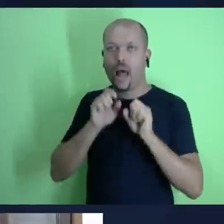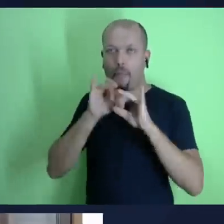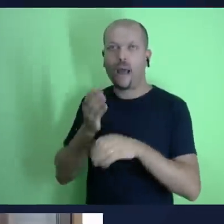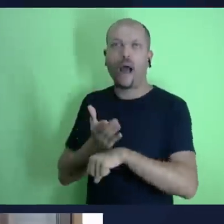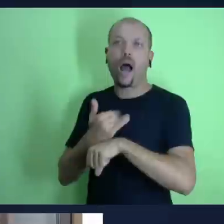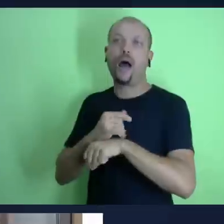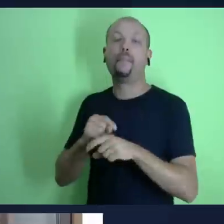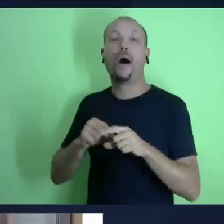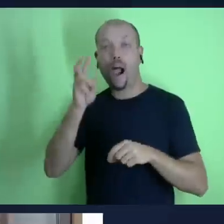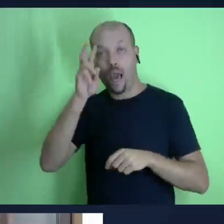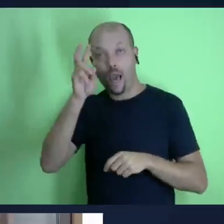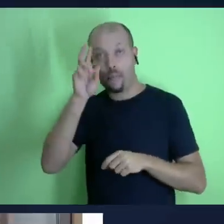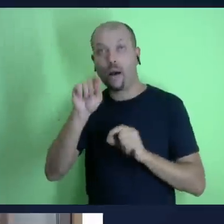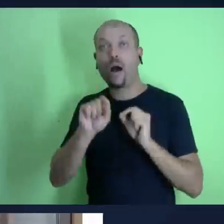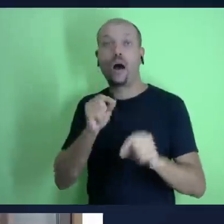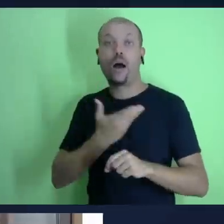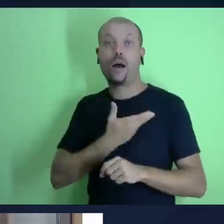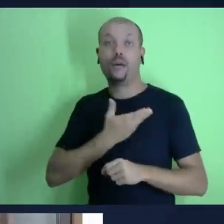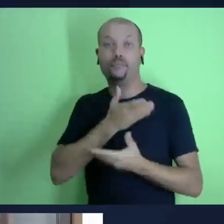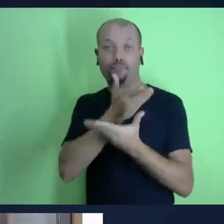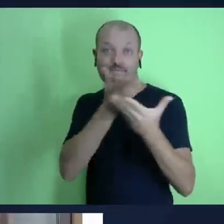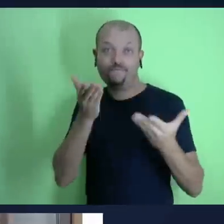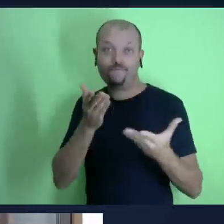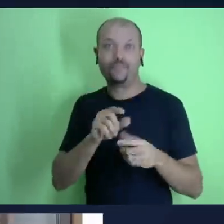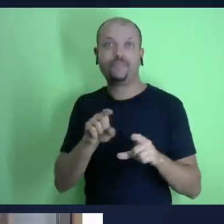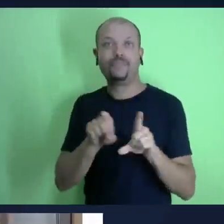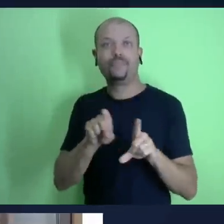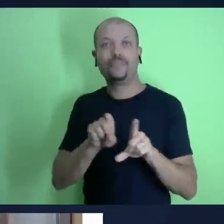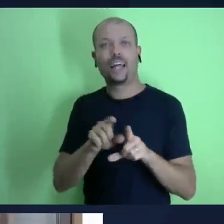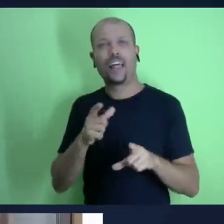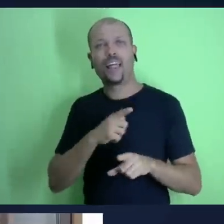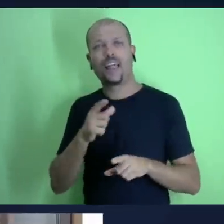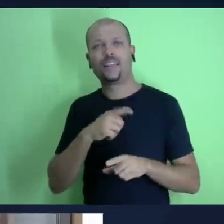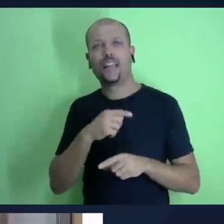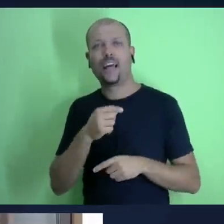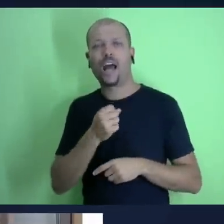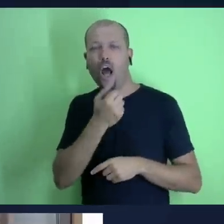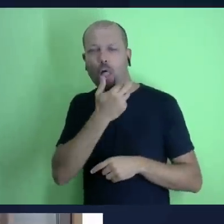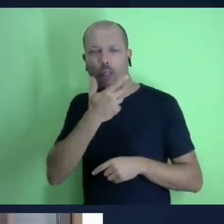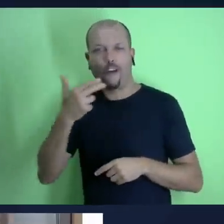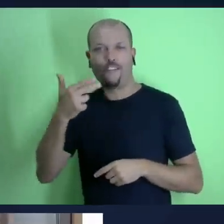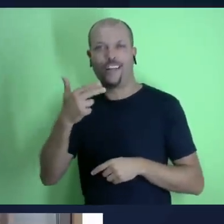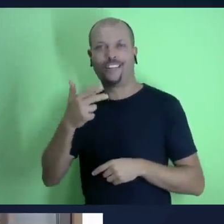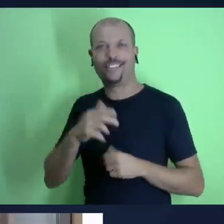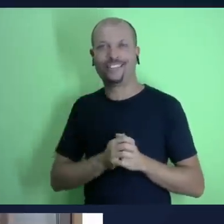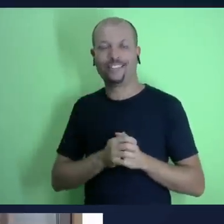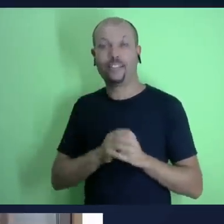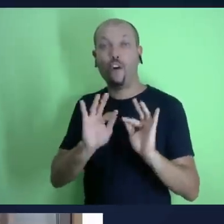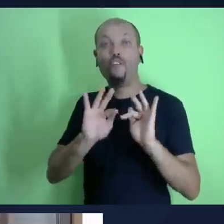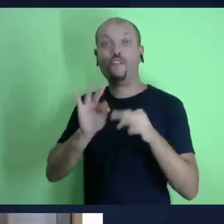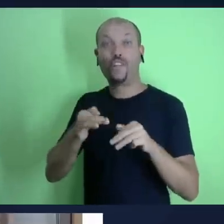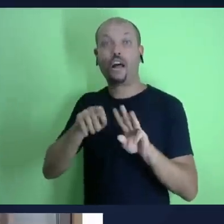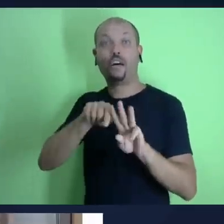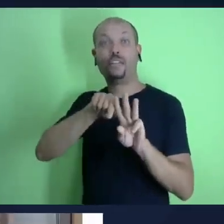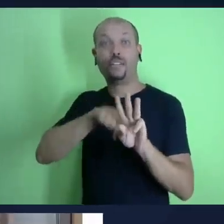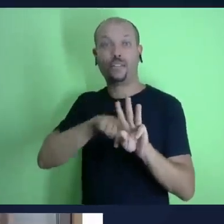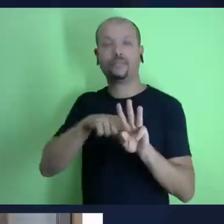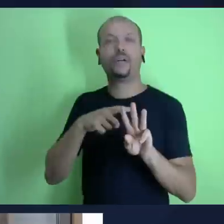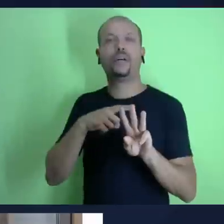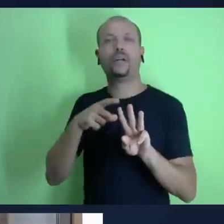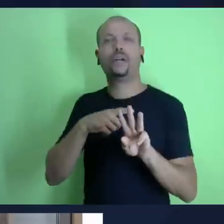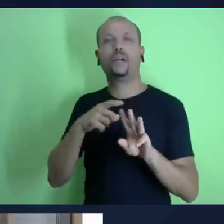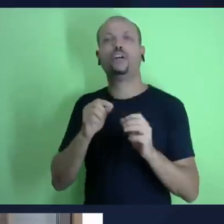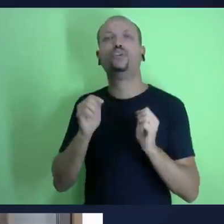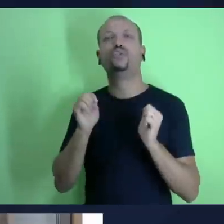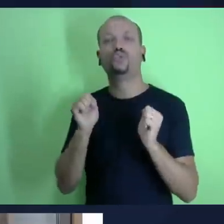livraria livrosete.com nós vamos sortear aqui uma assinatura da lição da escola sabatina viu então